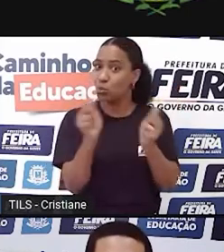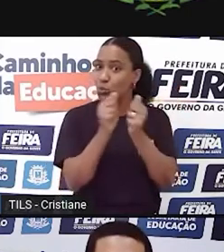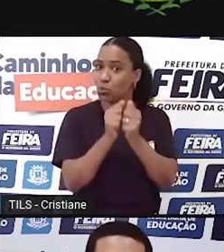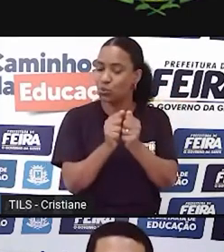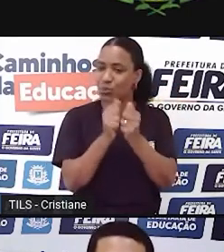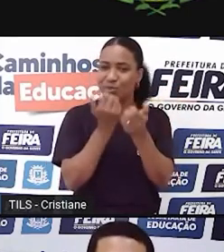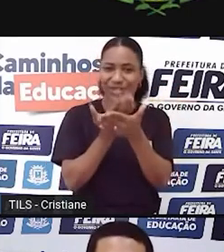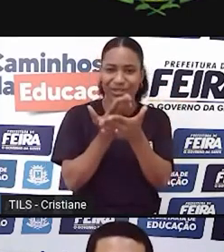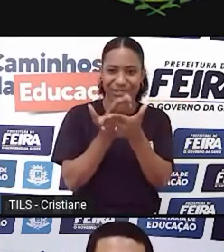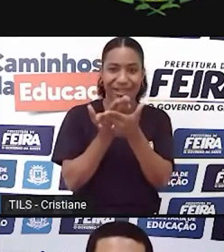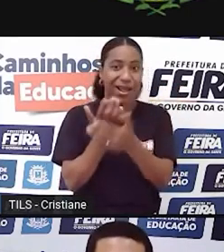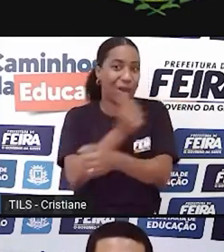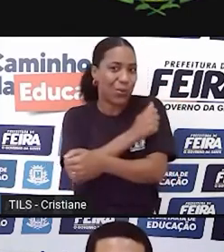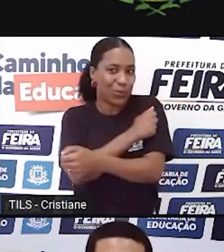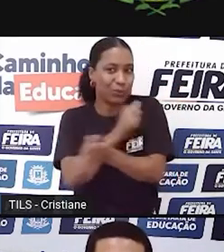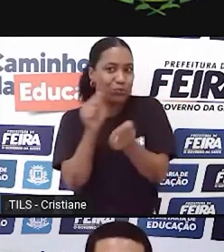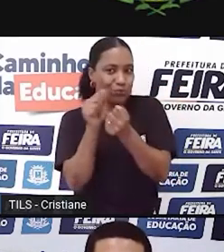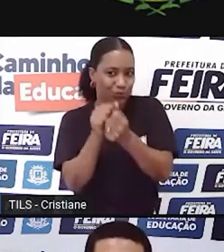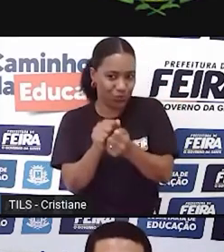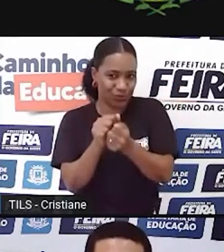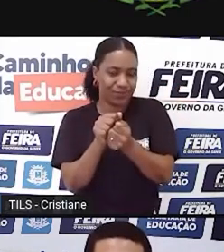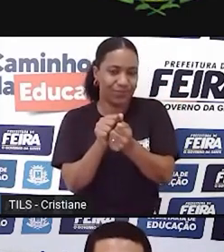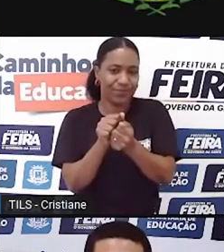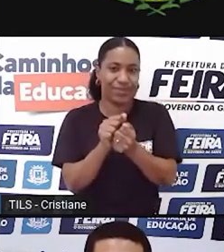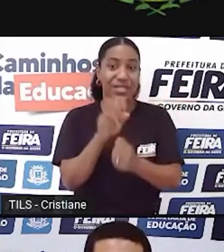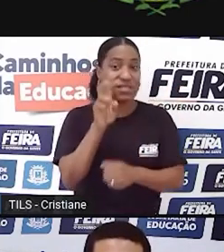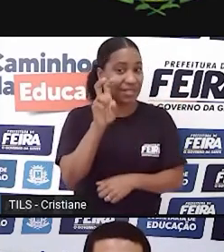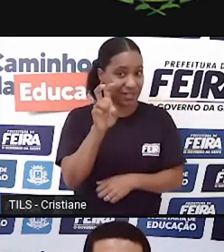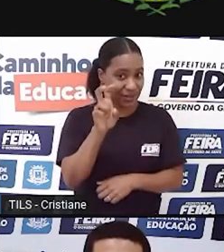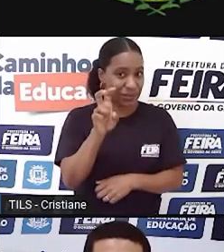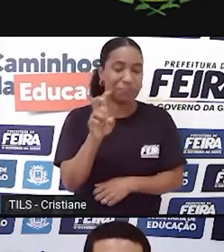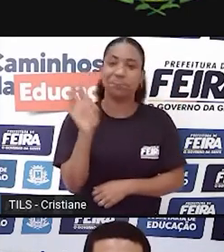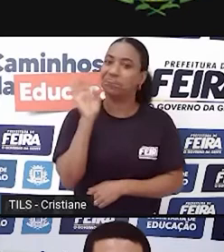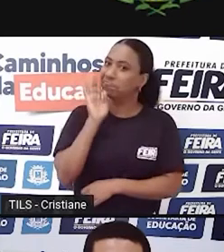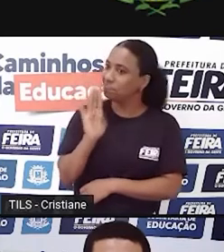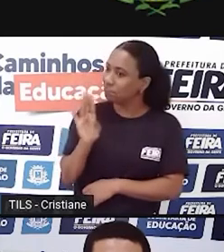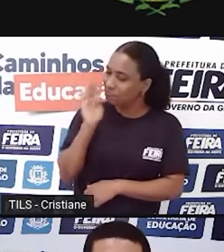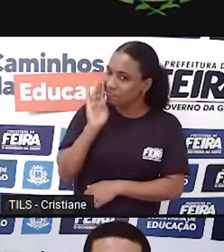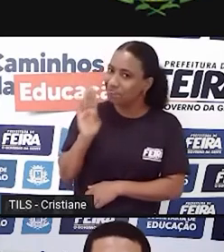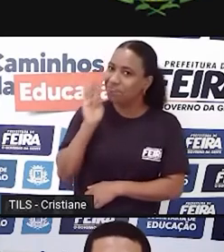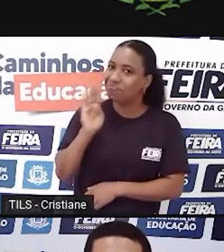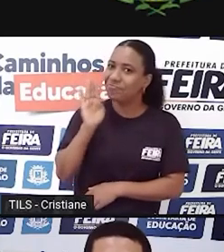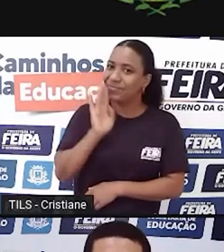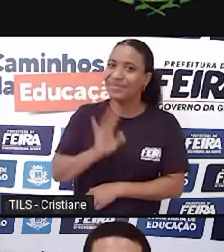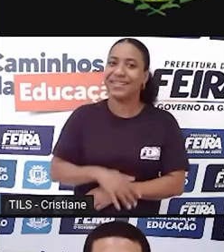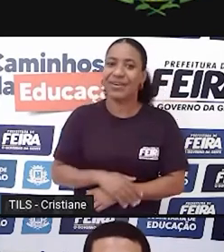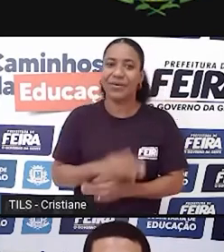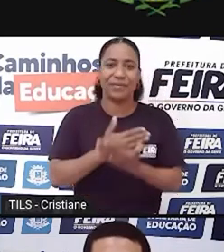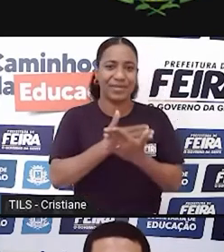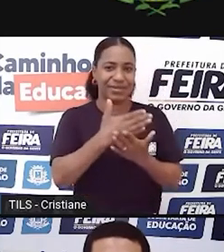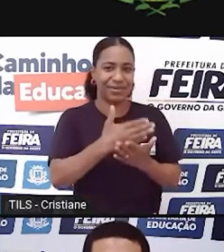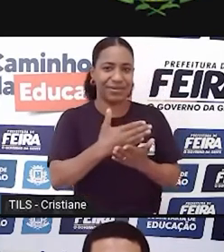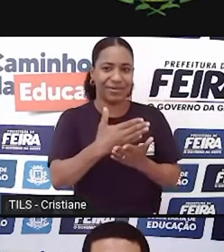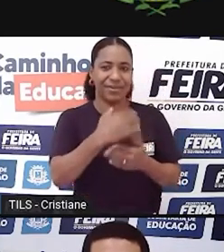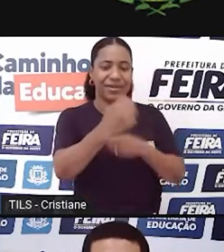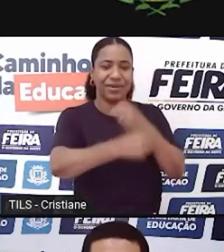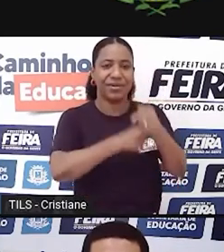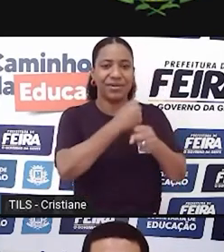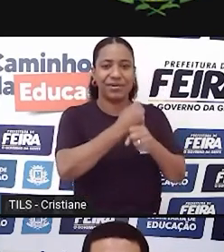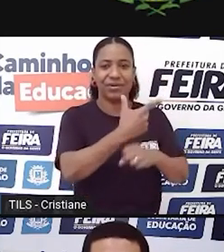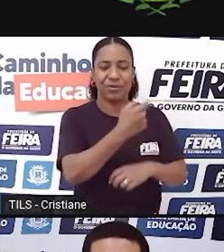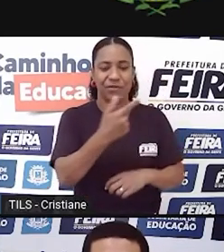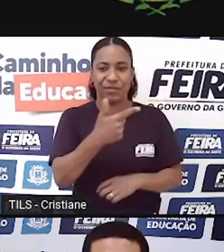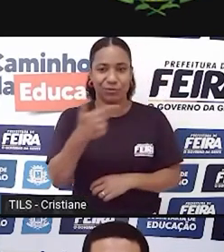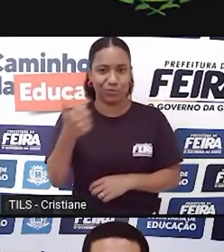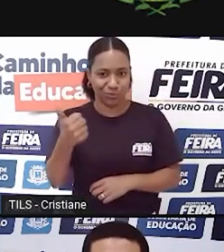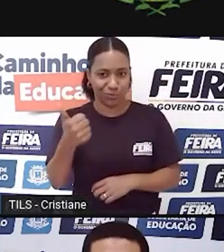Ótimo! O último foi agora no início de 2021, que foi fruto de um concurso